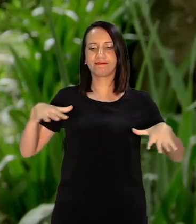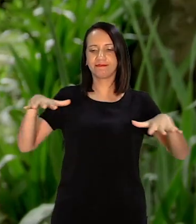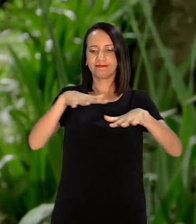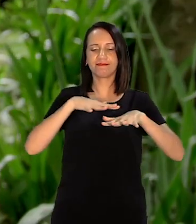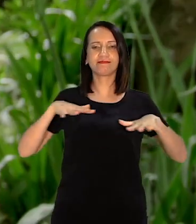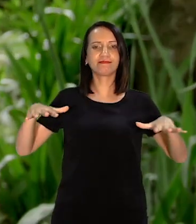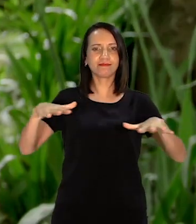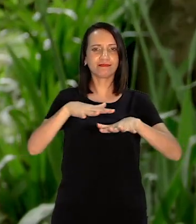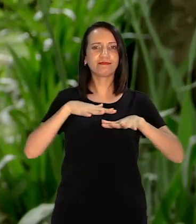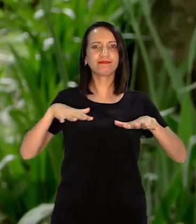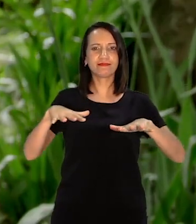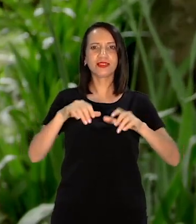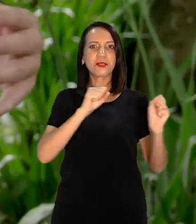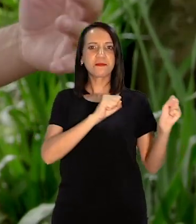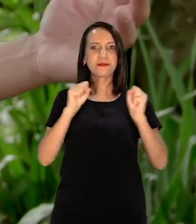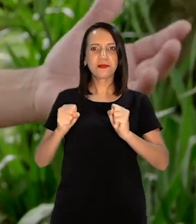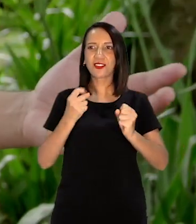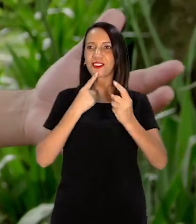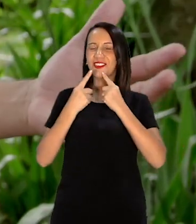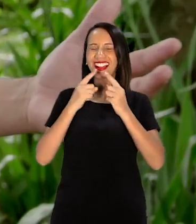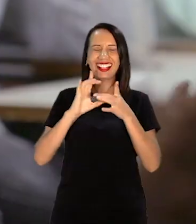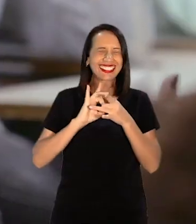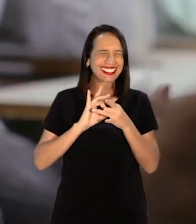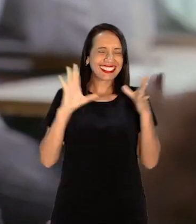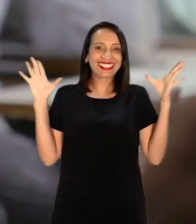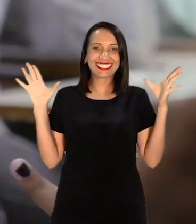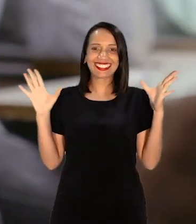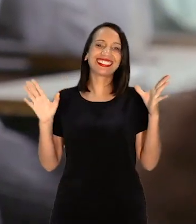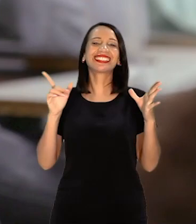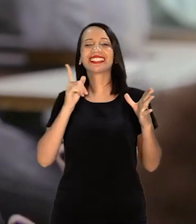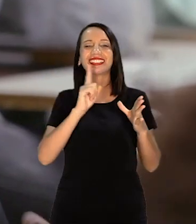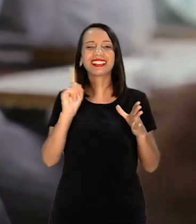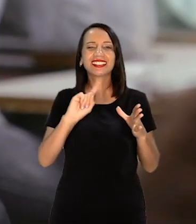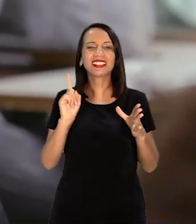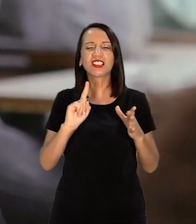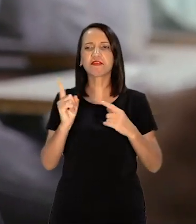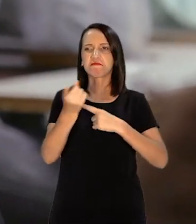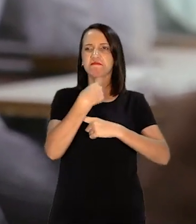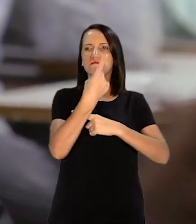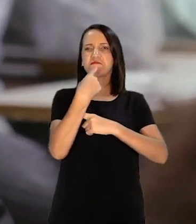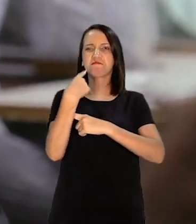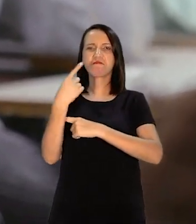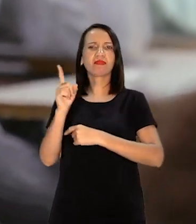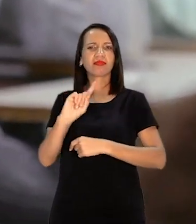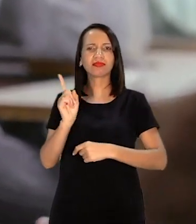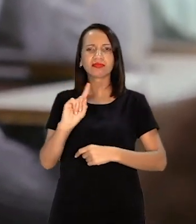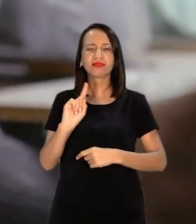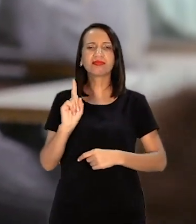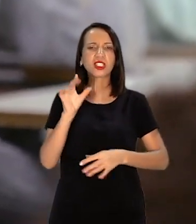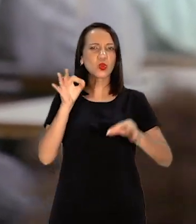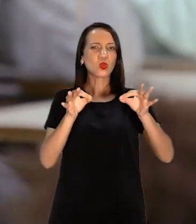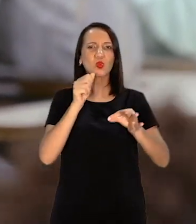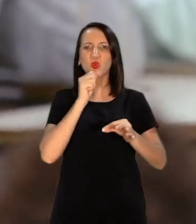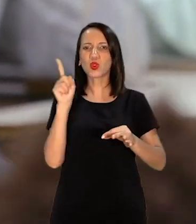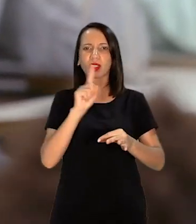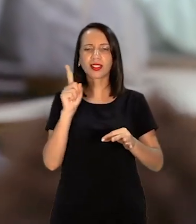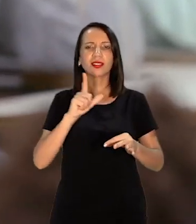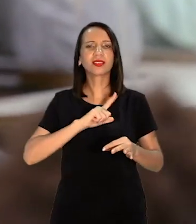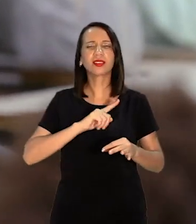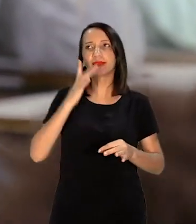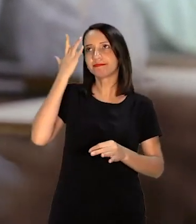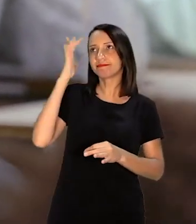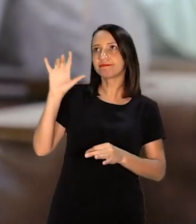em que eles podem falar à vontade Que eles não estão sendo julgados Não sabia o que tinha